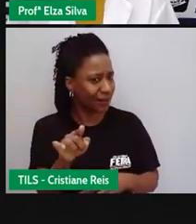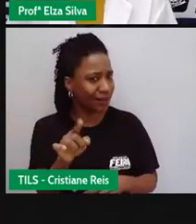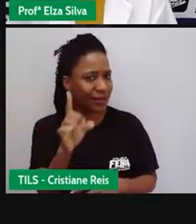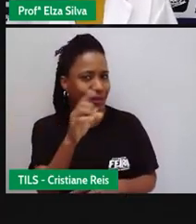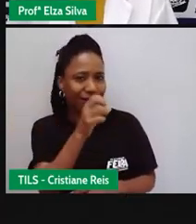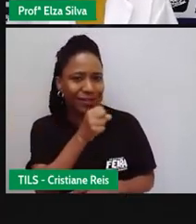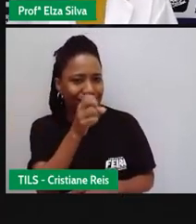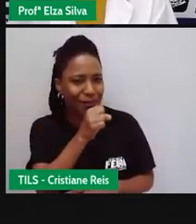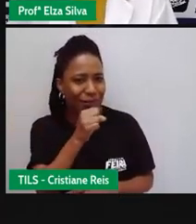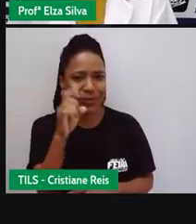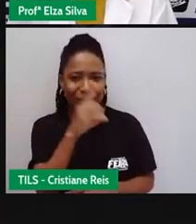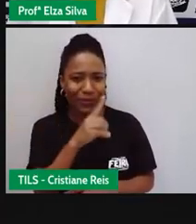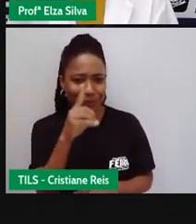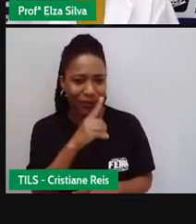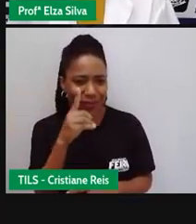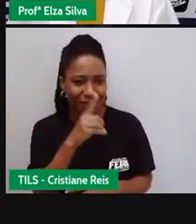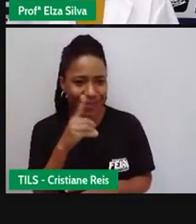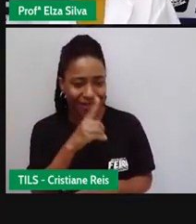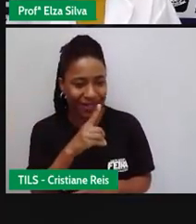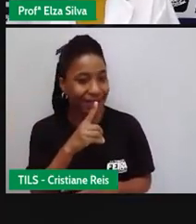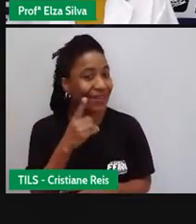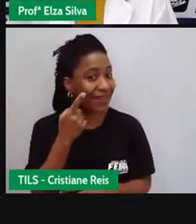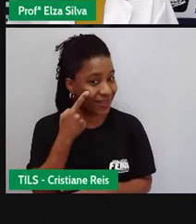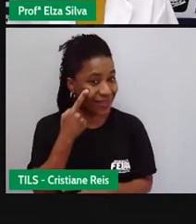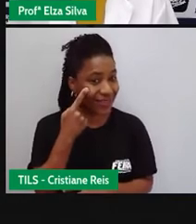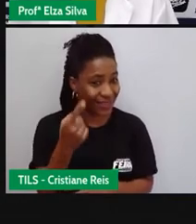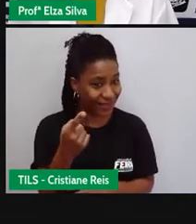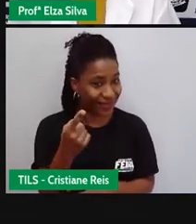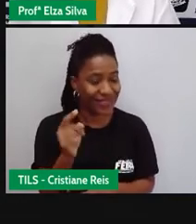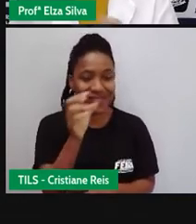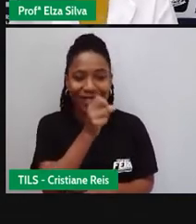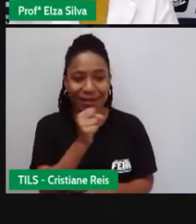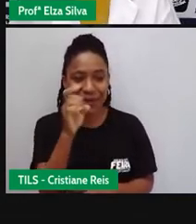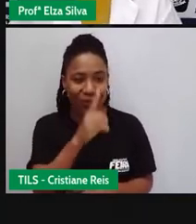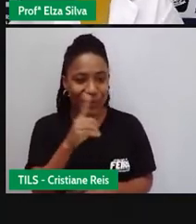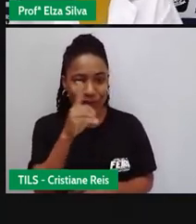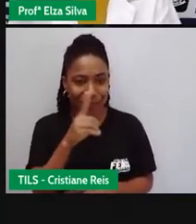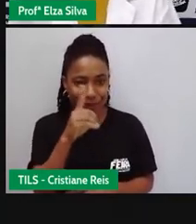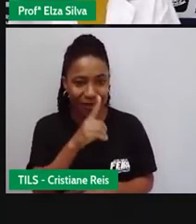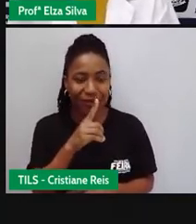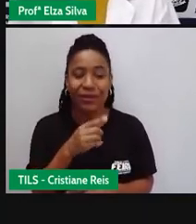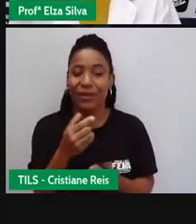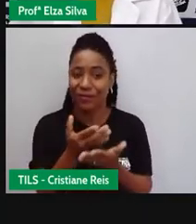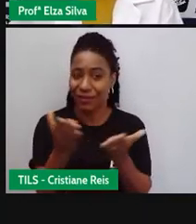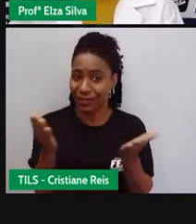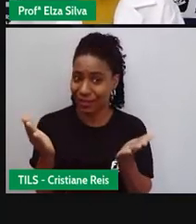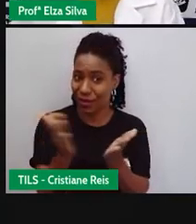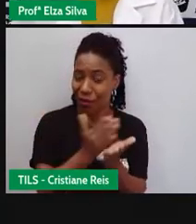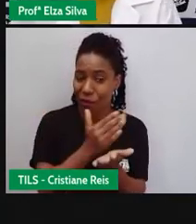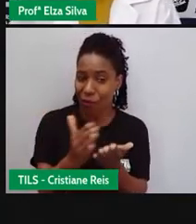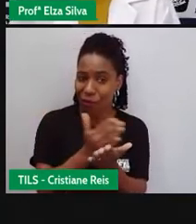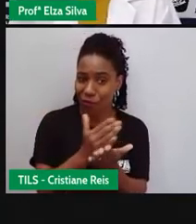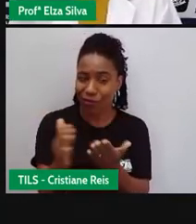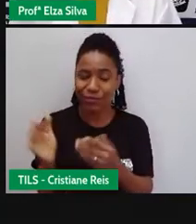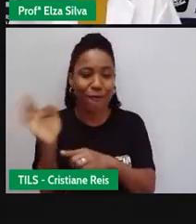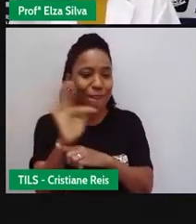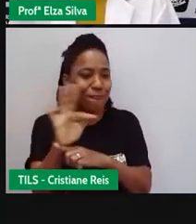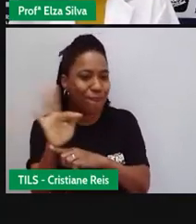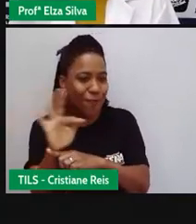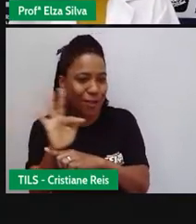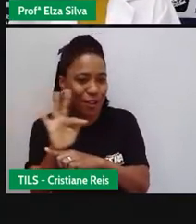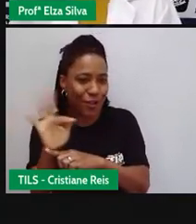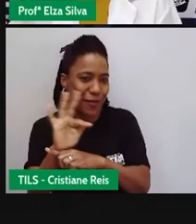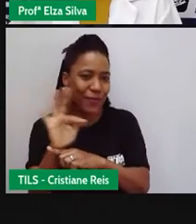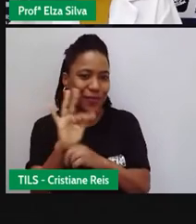Saturday, sábado. Então, neste final de semana, vou deixar para vocês aqui algumas sugestões de